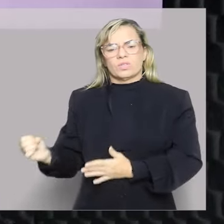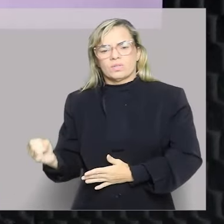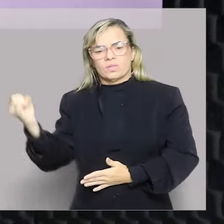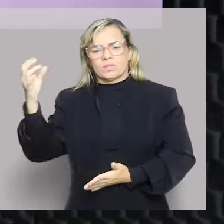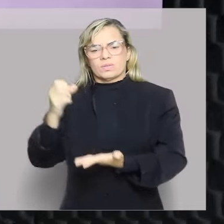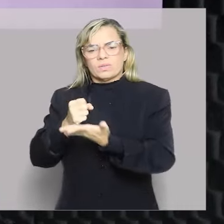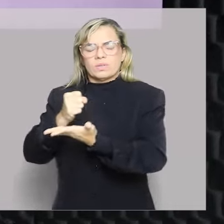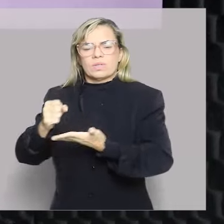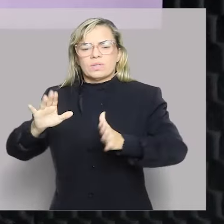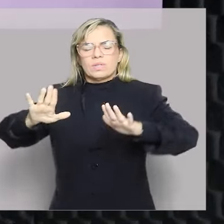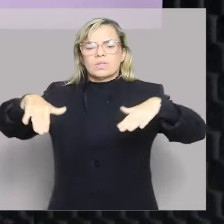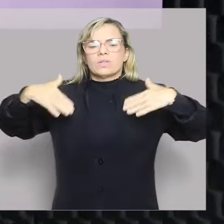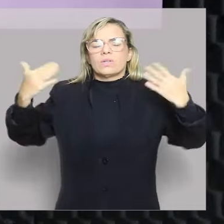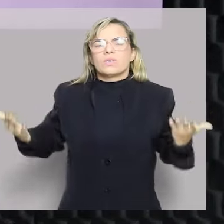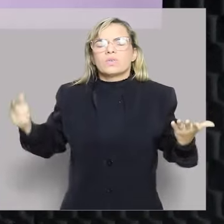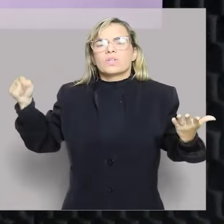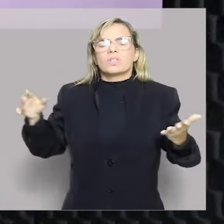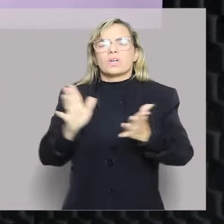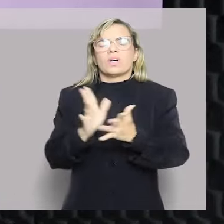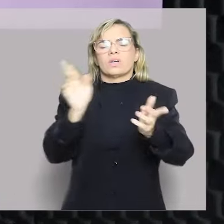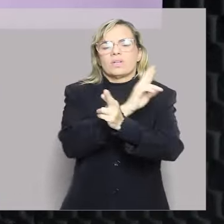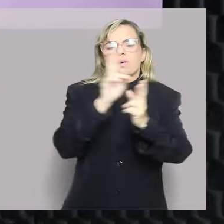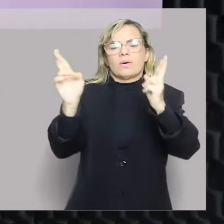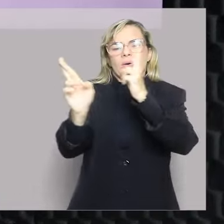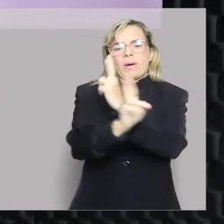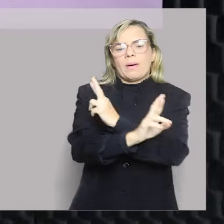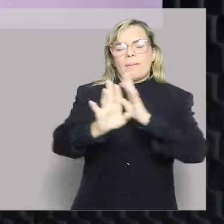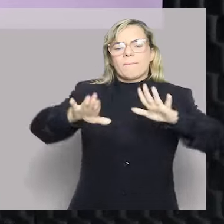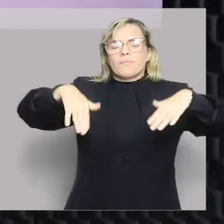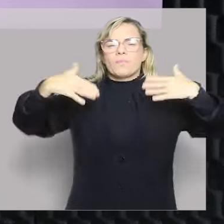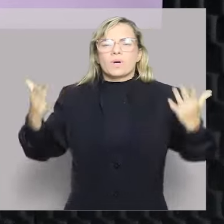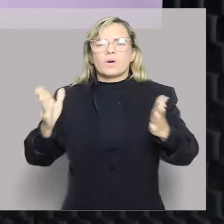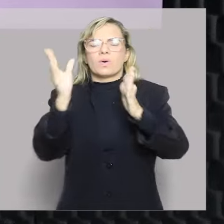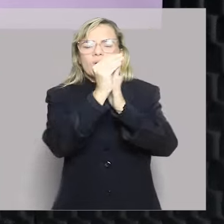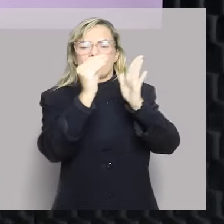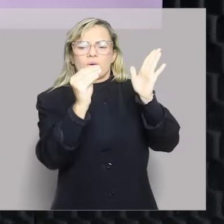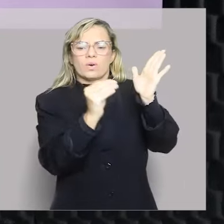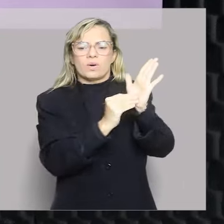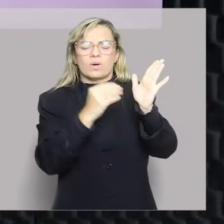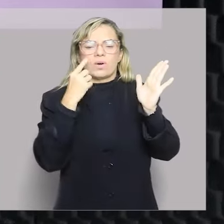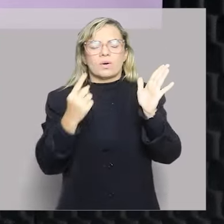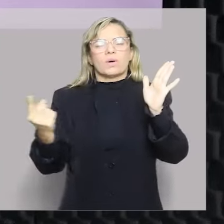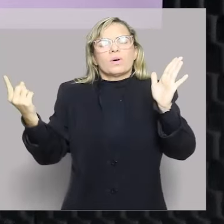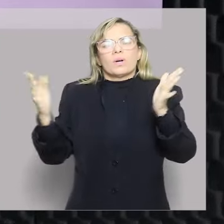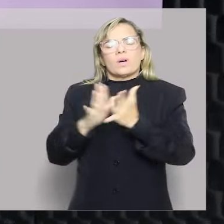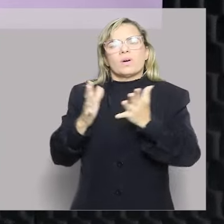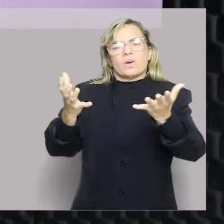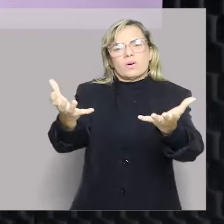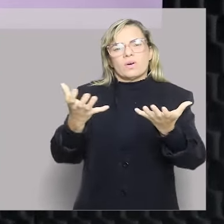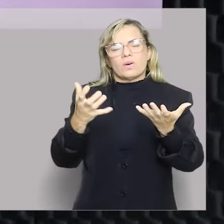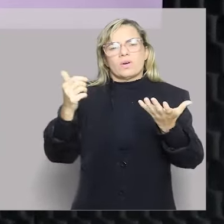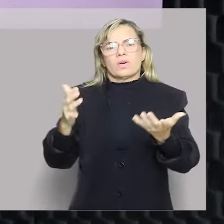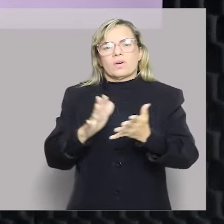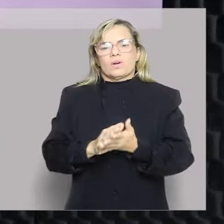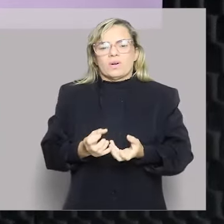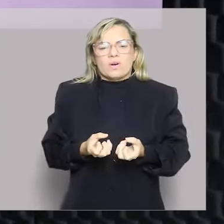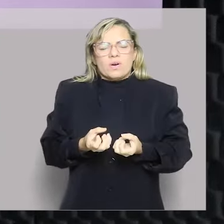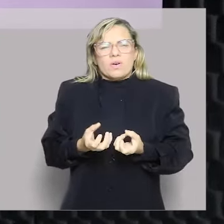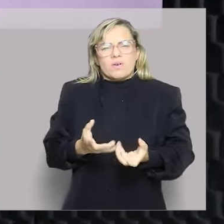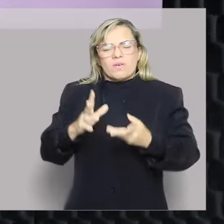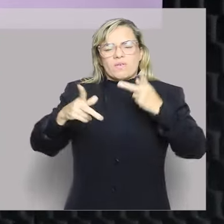e aí? O que vem a ser direitos fundamentais? Qual o conteúdo dos direitos fundamentais? O que eu quero expressar quando eu falo